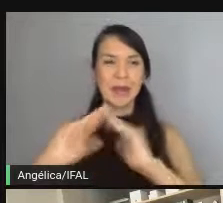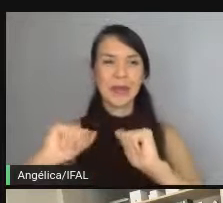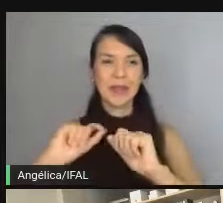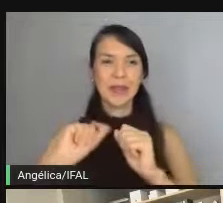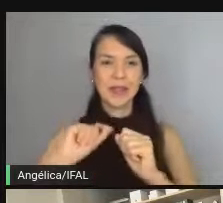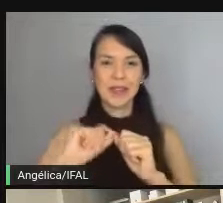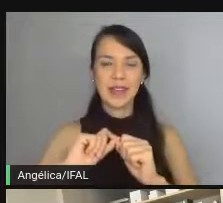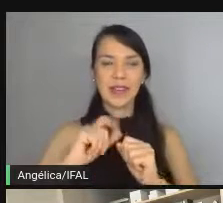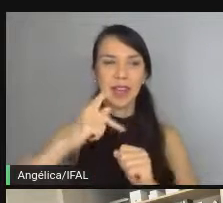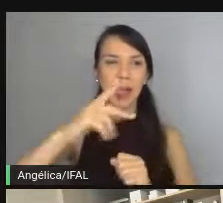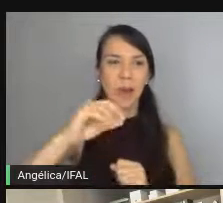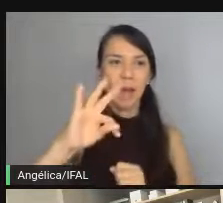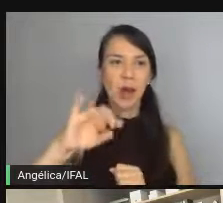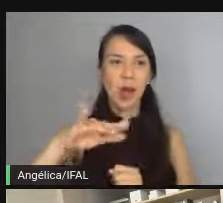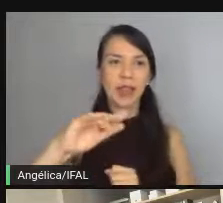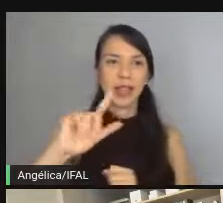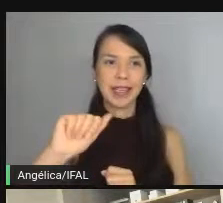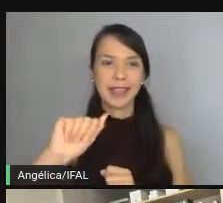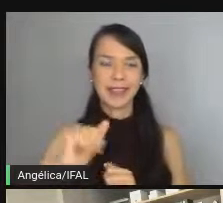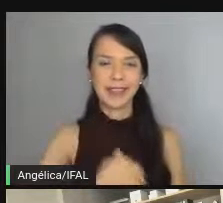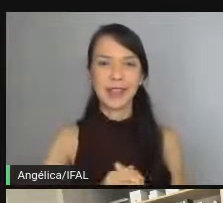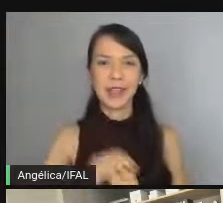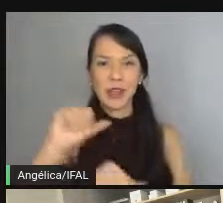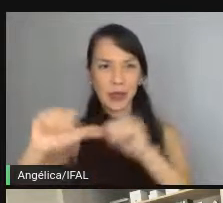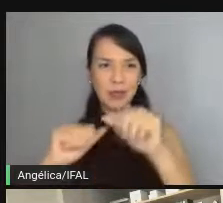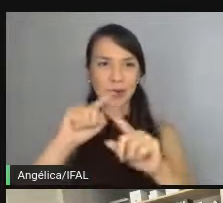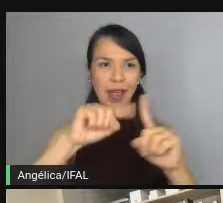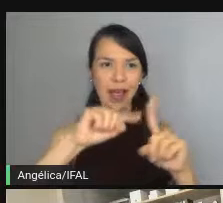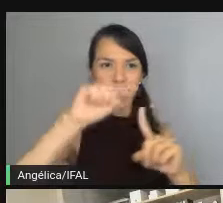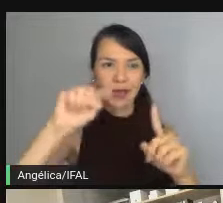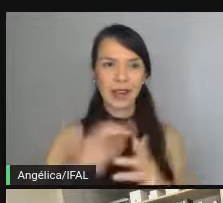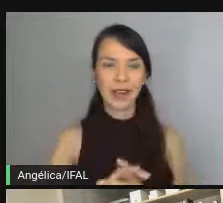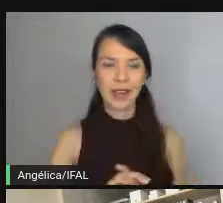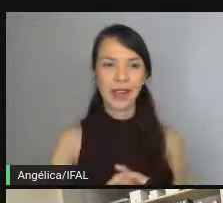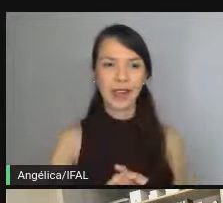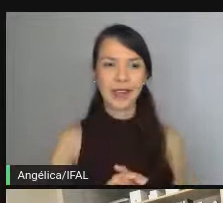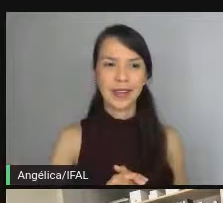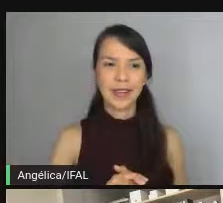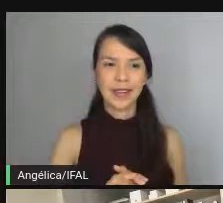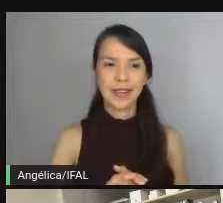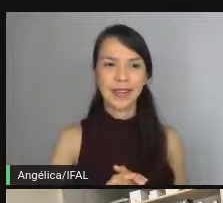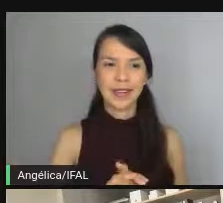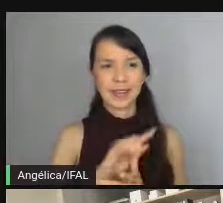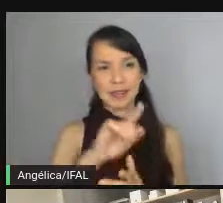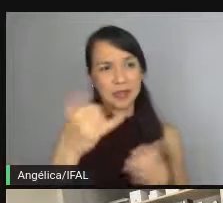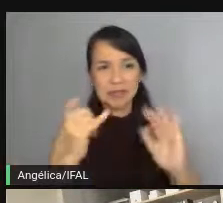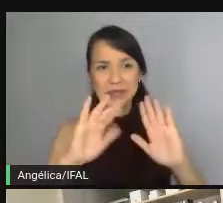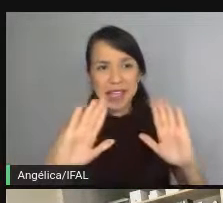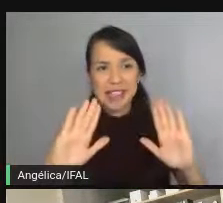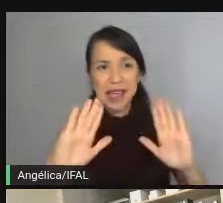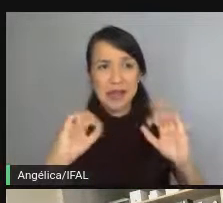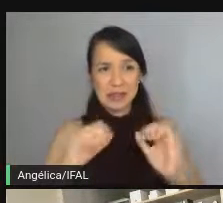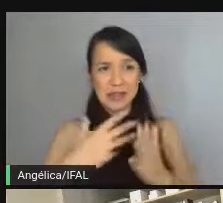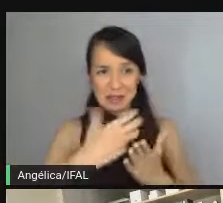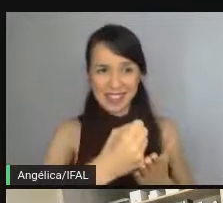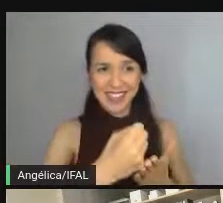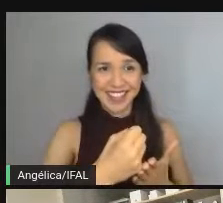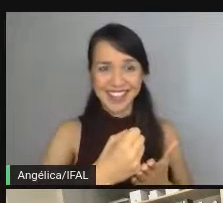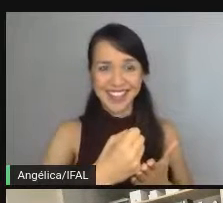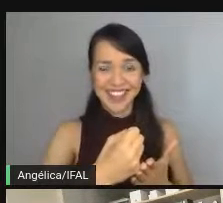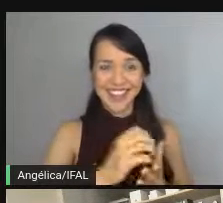fazer a potência ao invés da raiz quadrada. Então, você que disse, vamos acatar aí